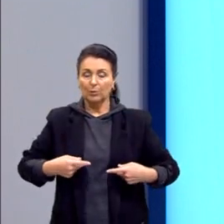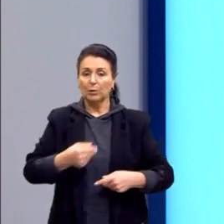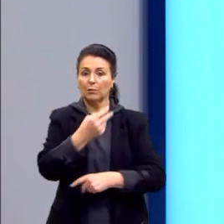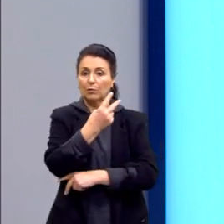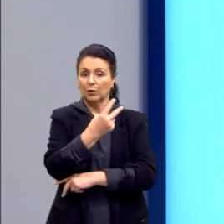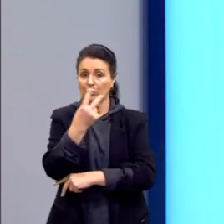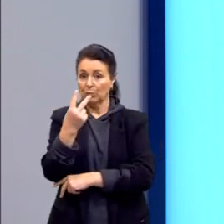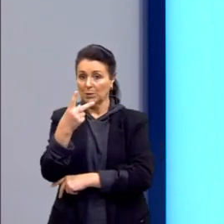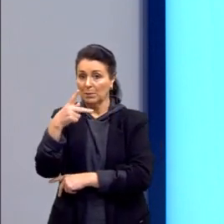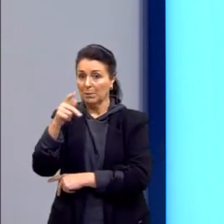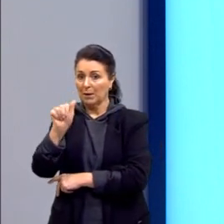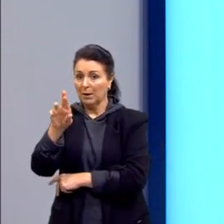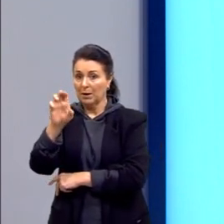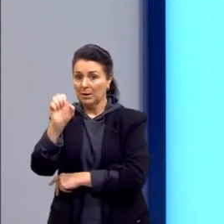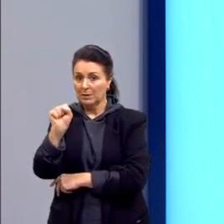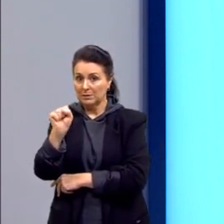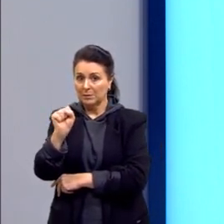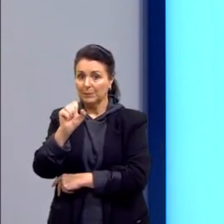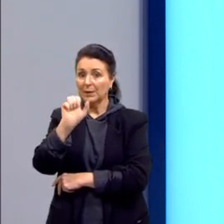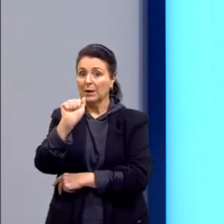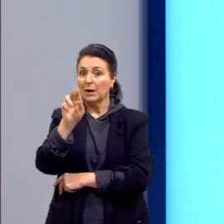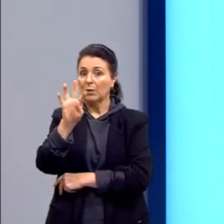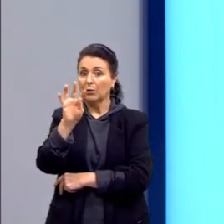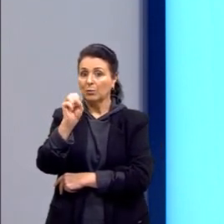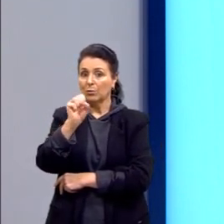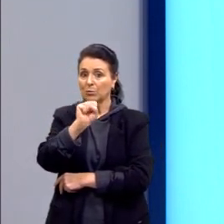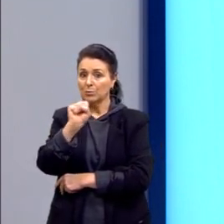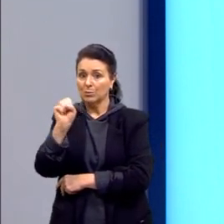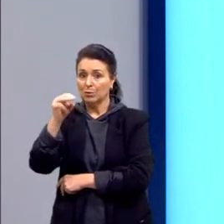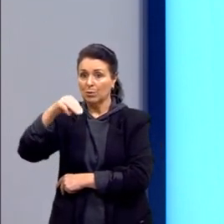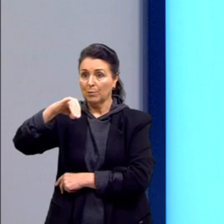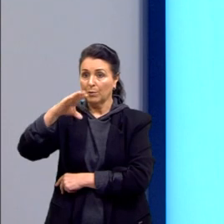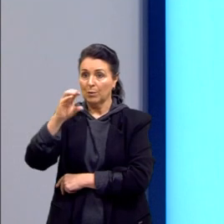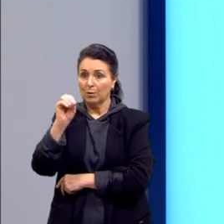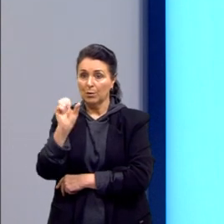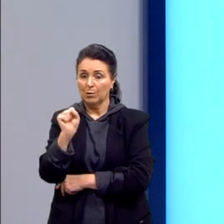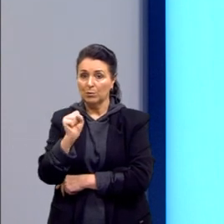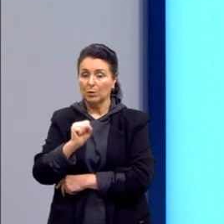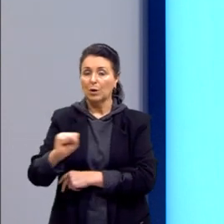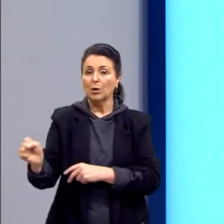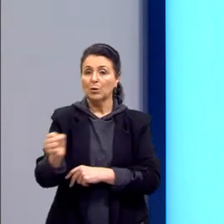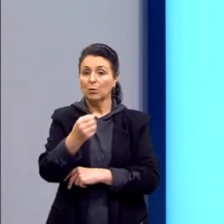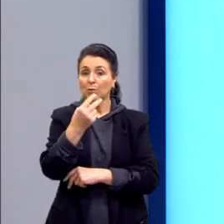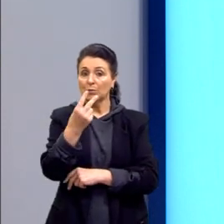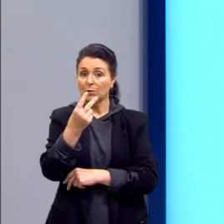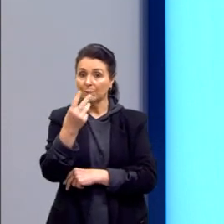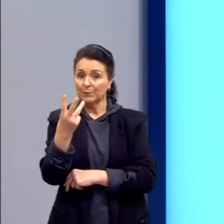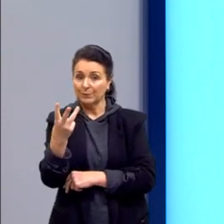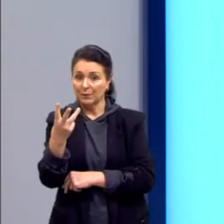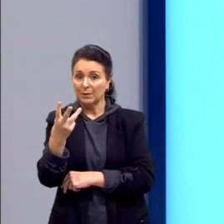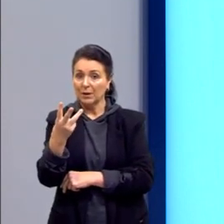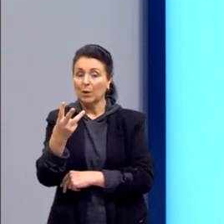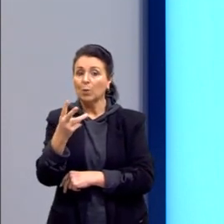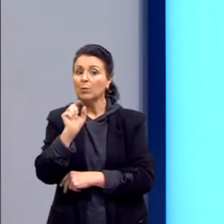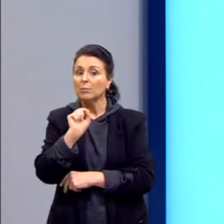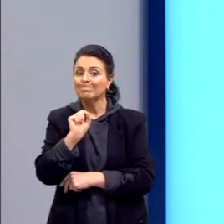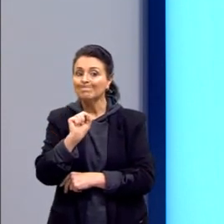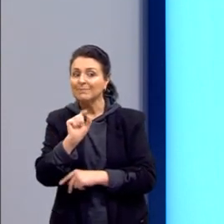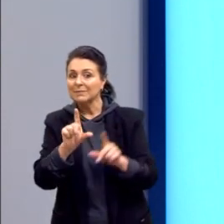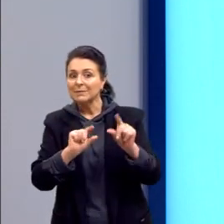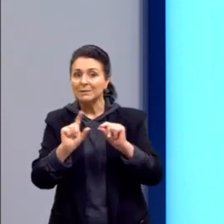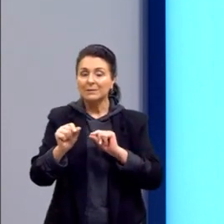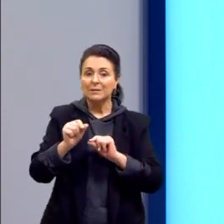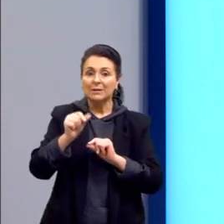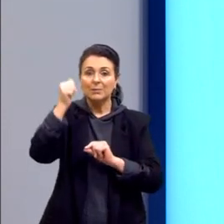autossômicos. E esse 23º aqui são os cromossomos sexuais, ou XX